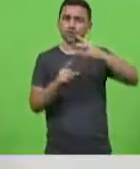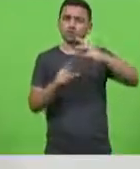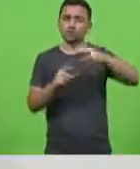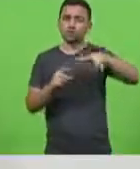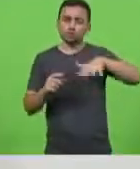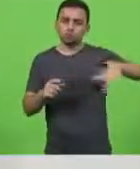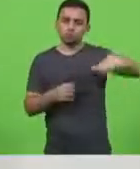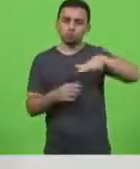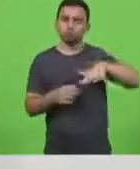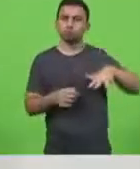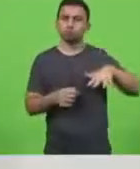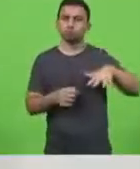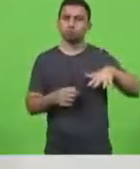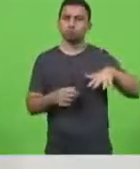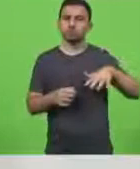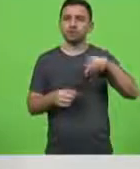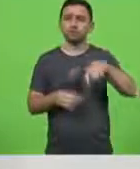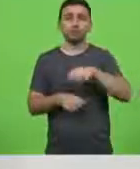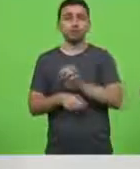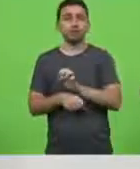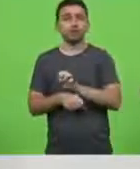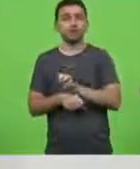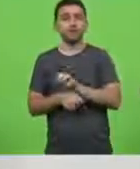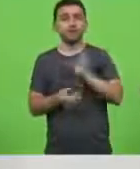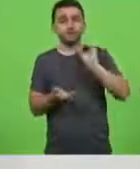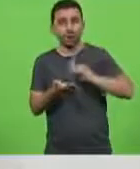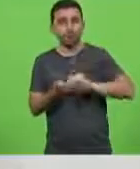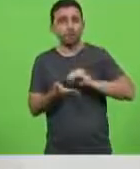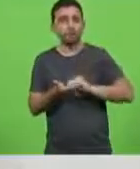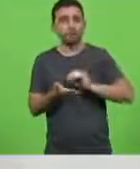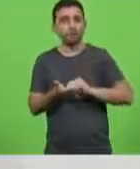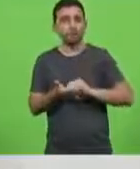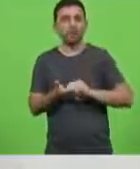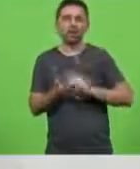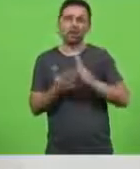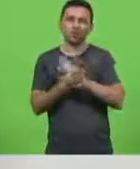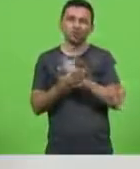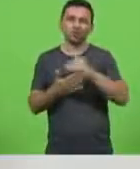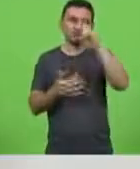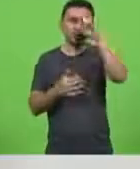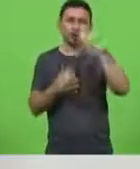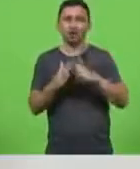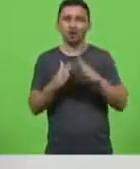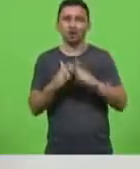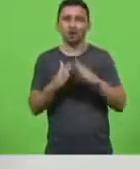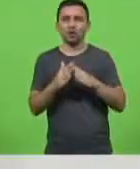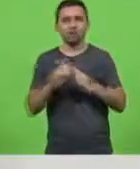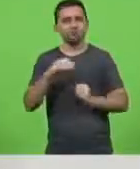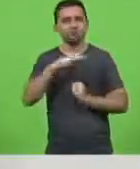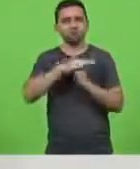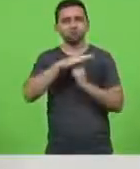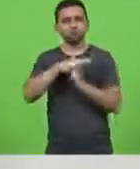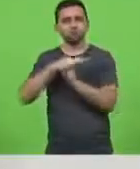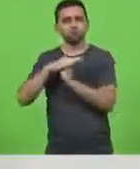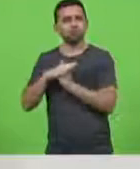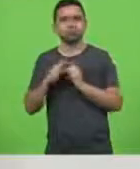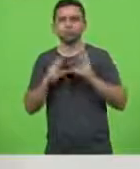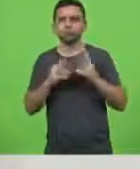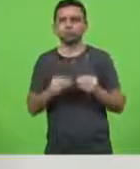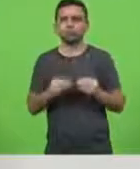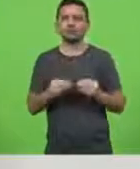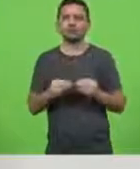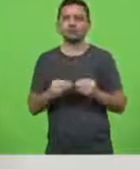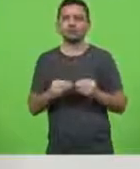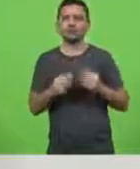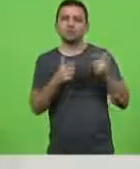vivemos ainda insuficiente hospitais no dia de hoje estão lotados em clínicas em